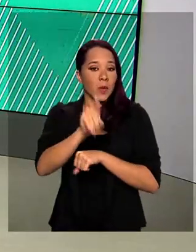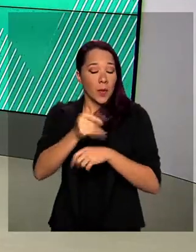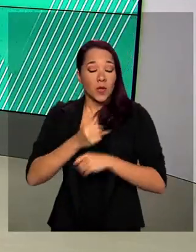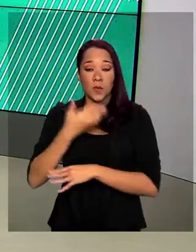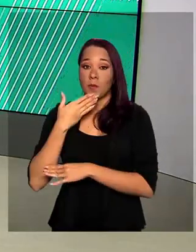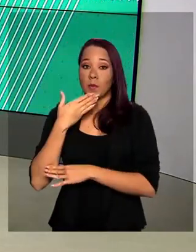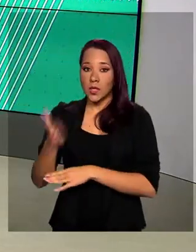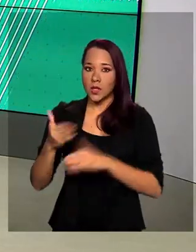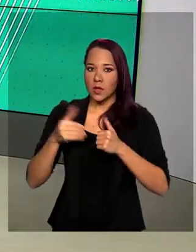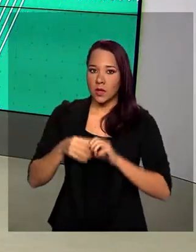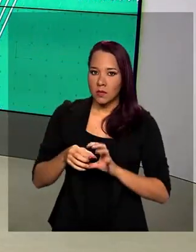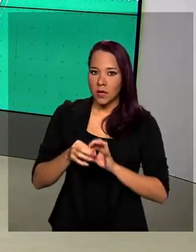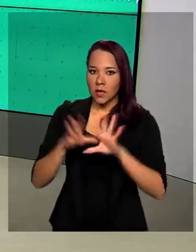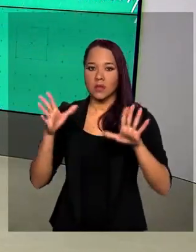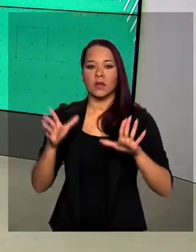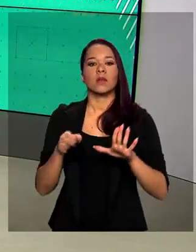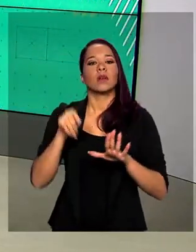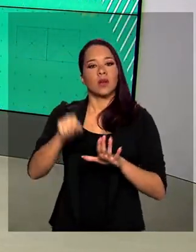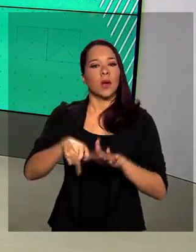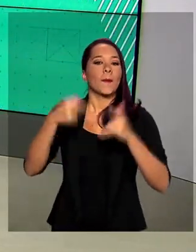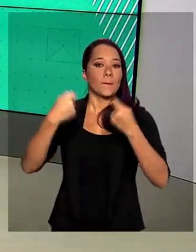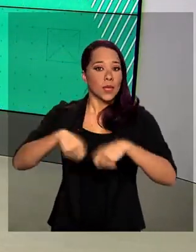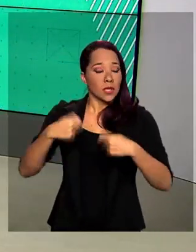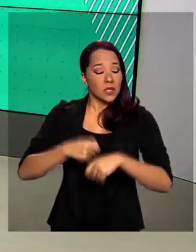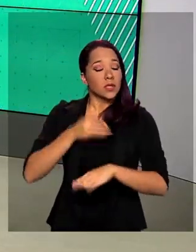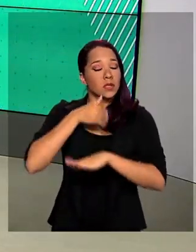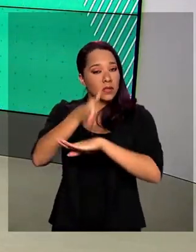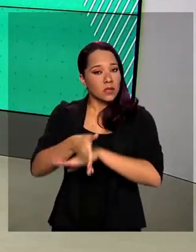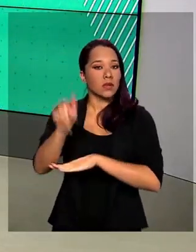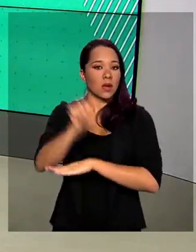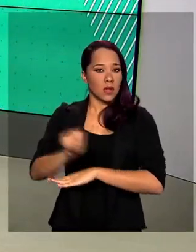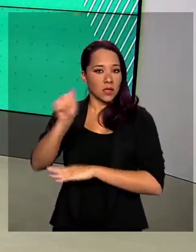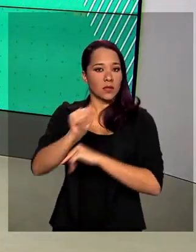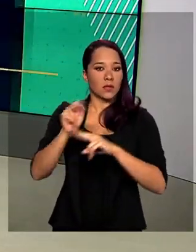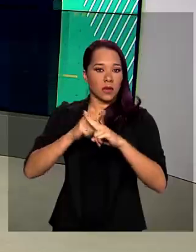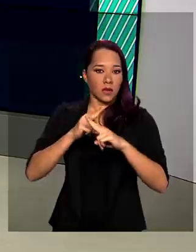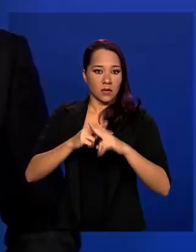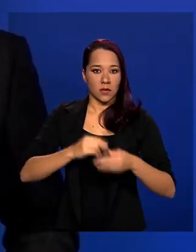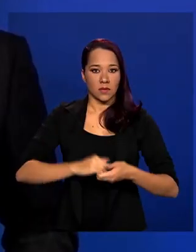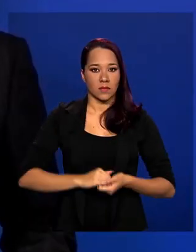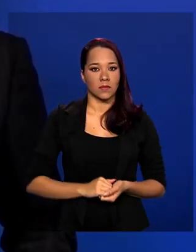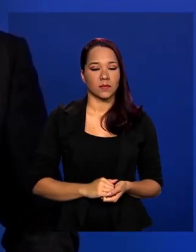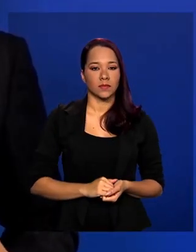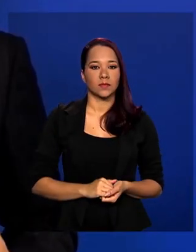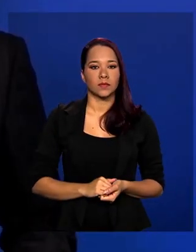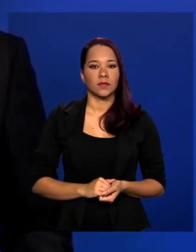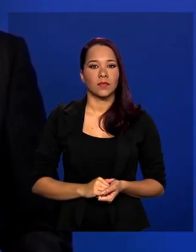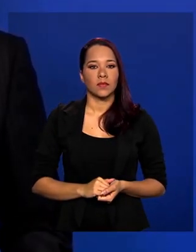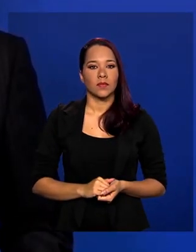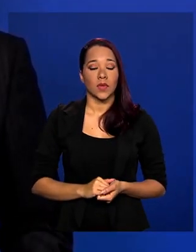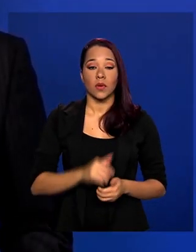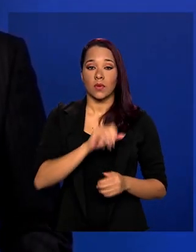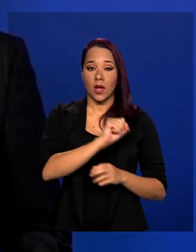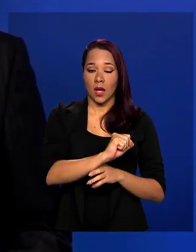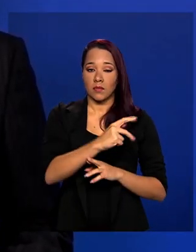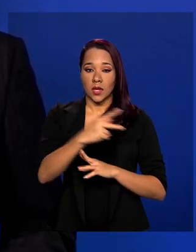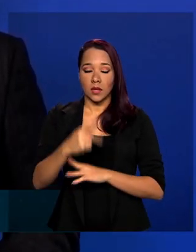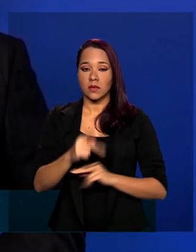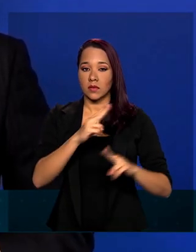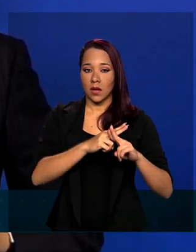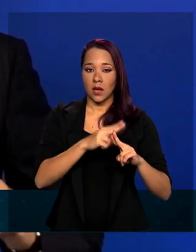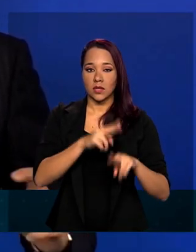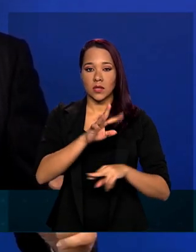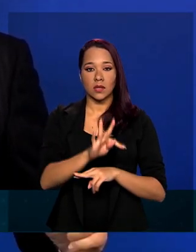o desbloqueio. Neste caso, é necessário ir a uma agência da Caixa. No aplicativo do Caixa Tem,